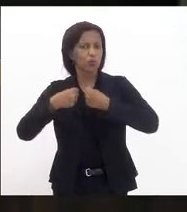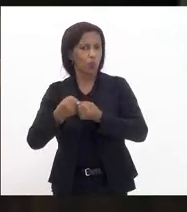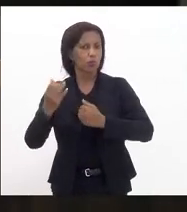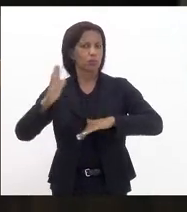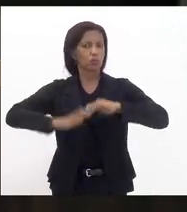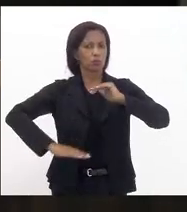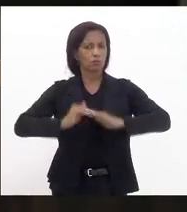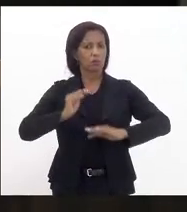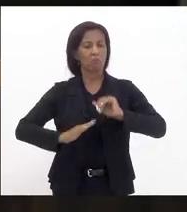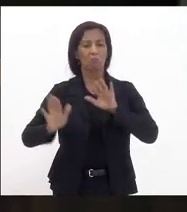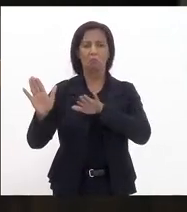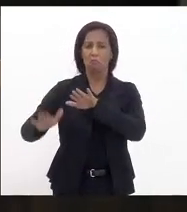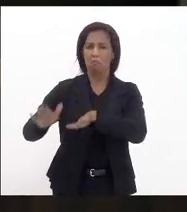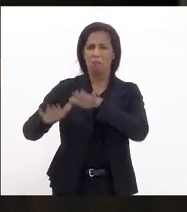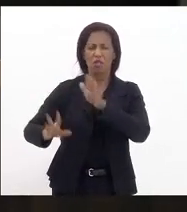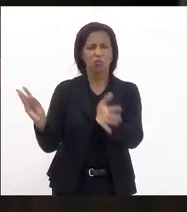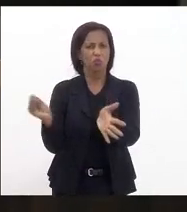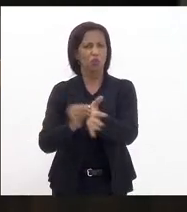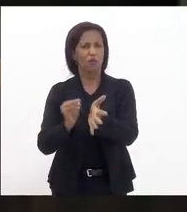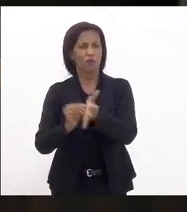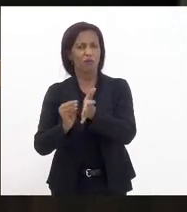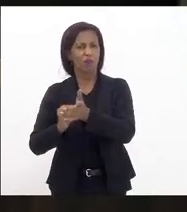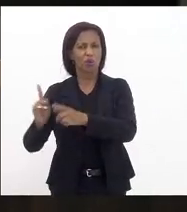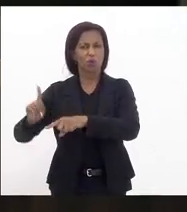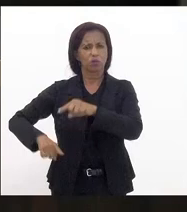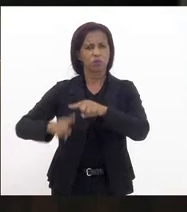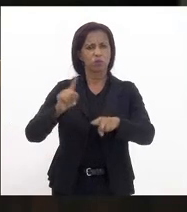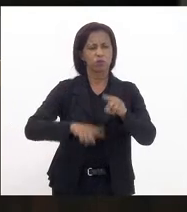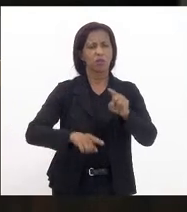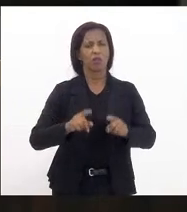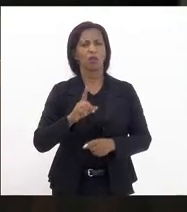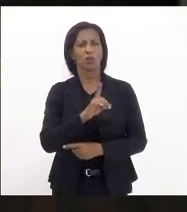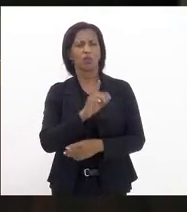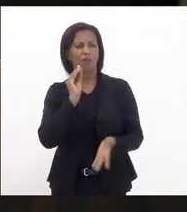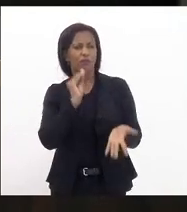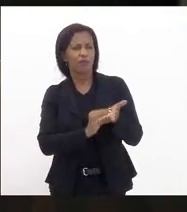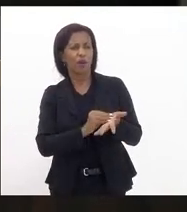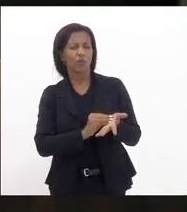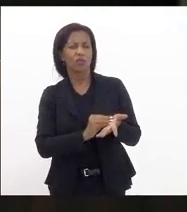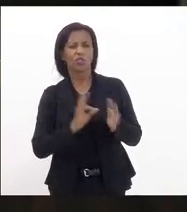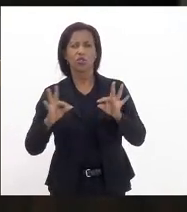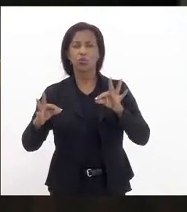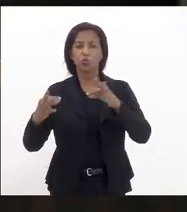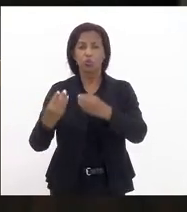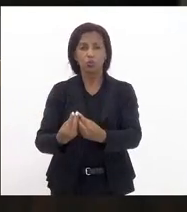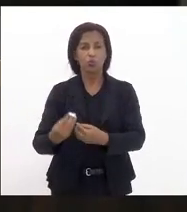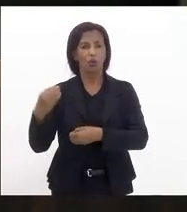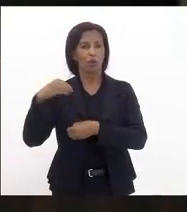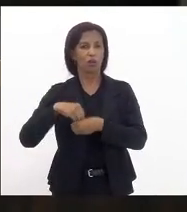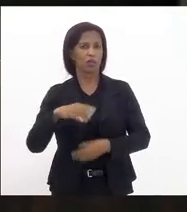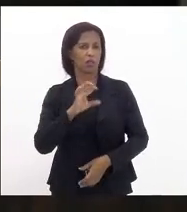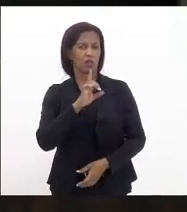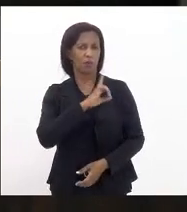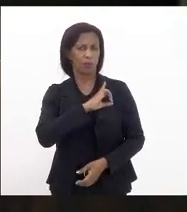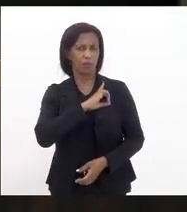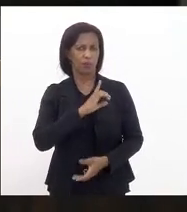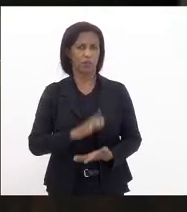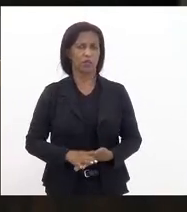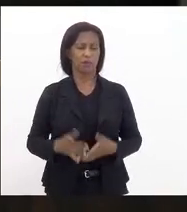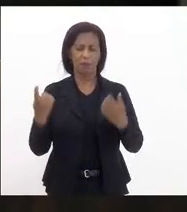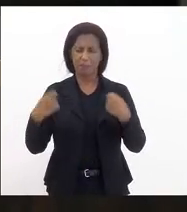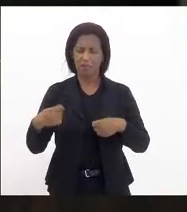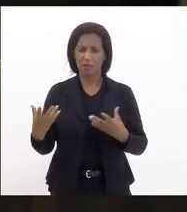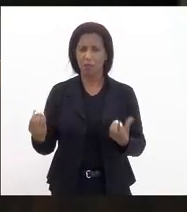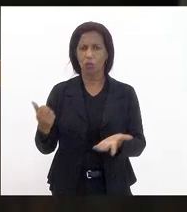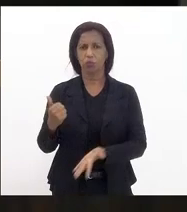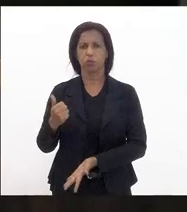profissionais mesmo com toda a falta de profissionais do déficit de equipamento tem melhorado mas ainda precisa muito de